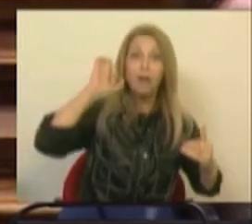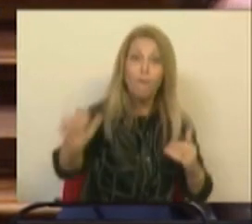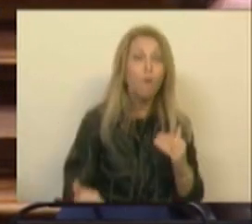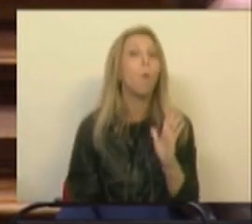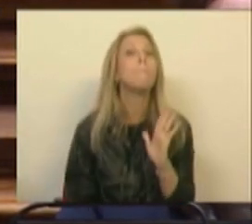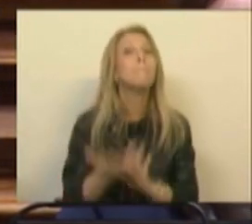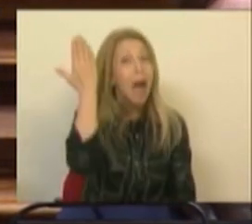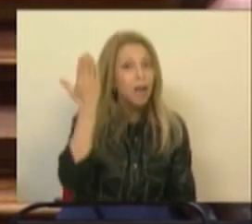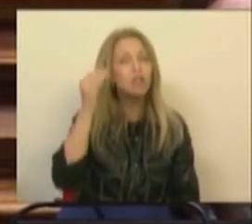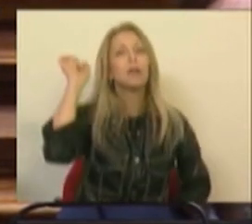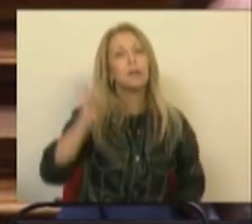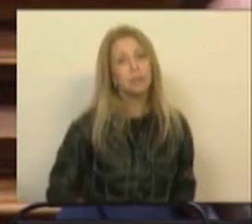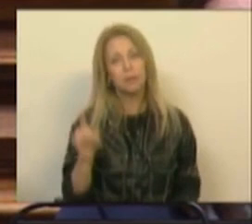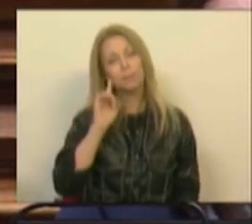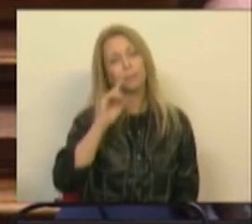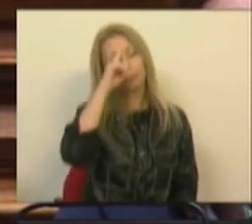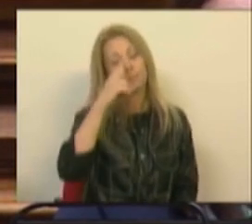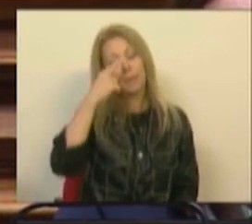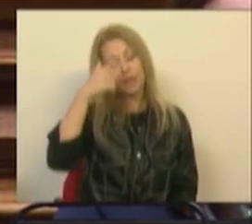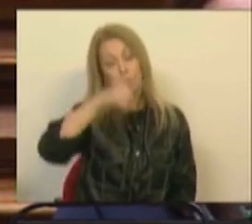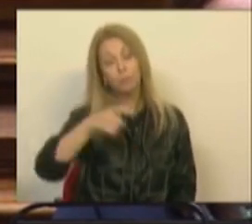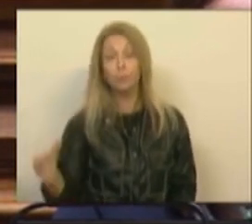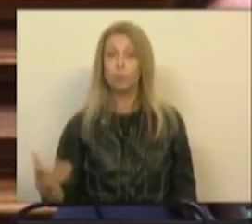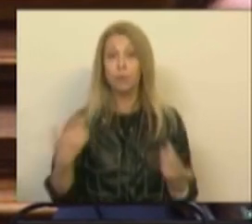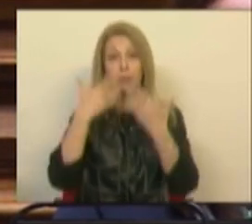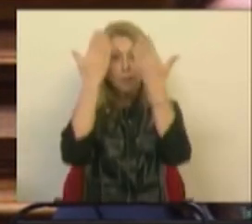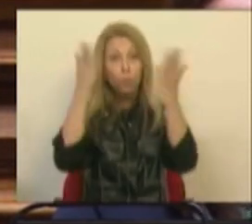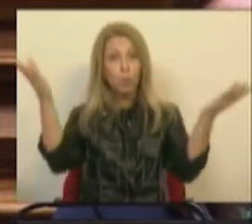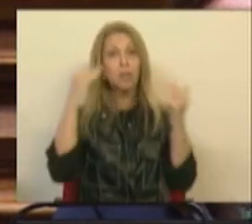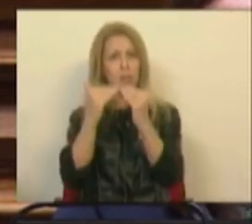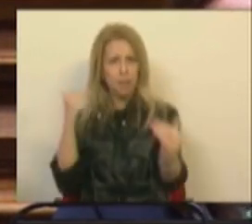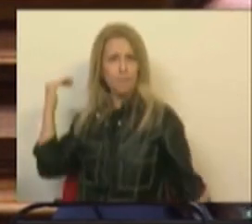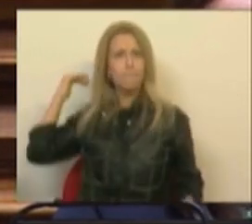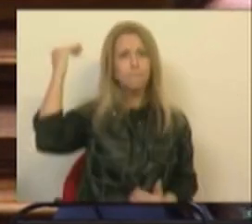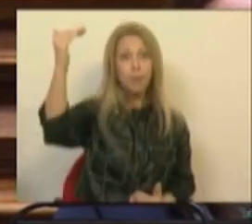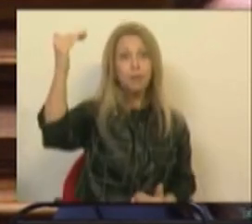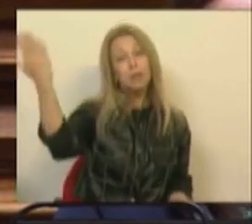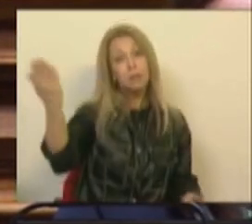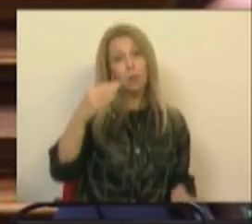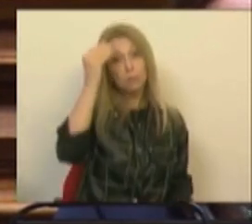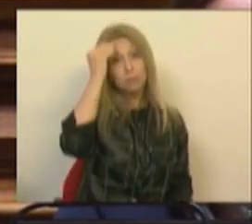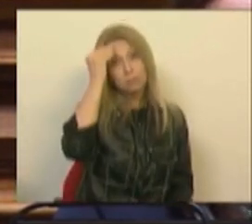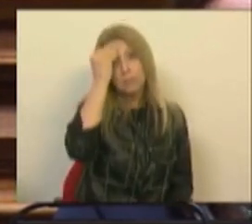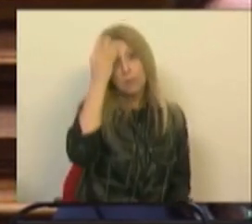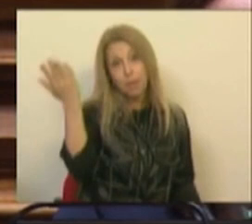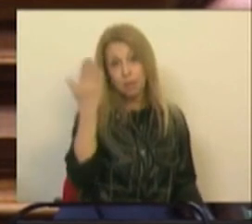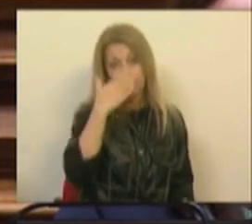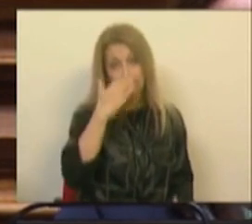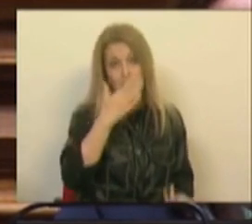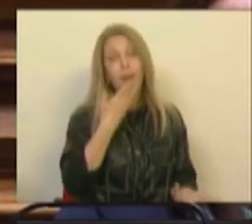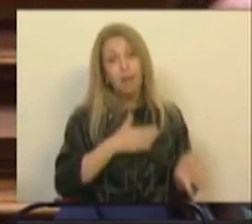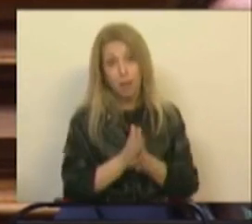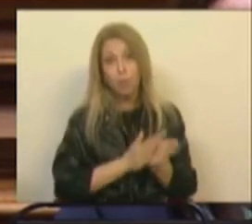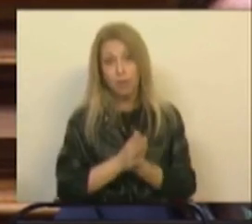e interessa que a nossa democracia dê um salto de qualidade. E, portanto, é saber se vamos aproveitar este processo de revisão constitucional